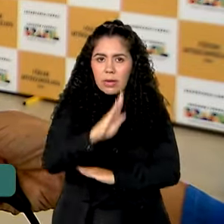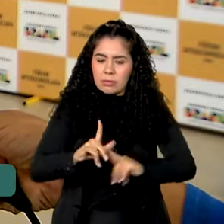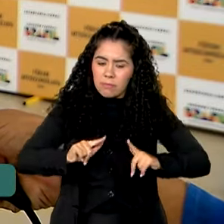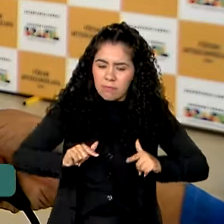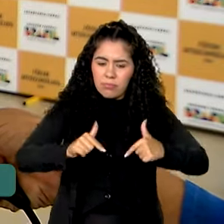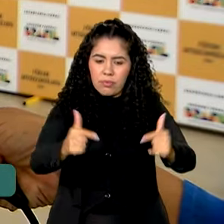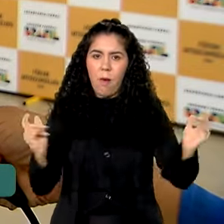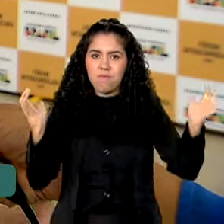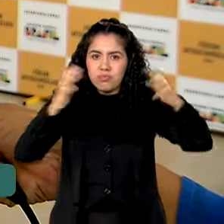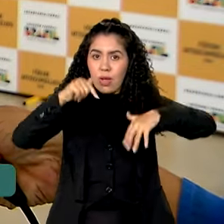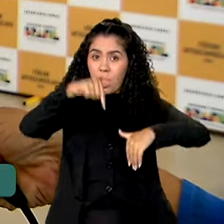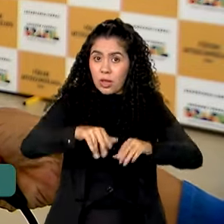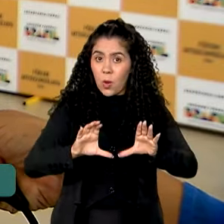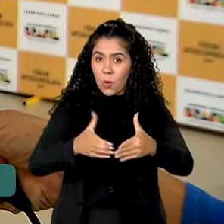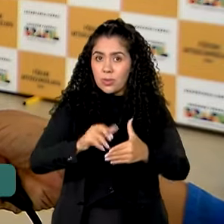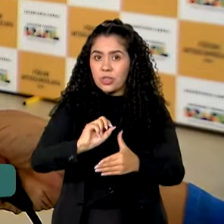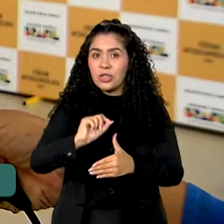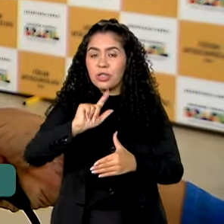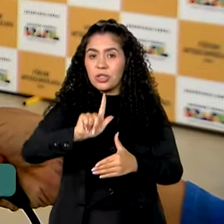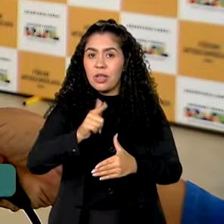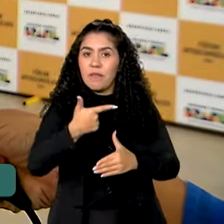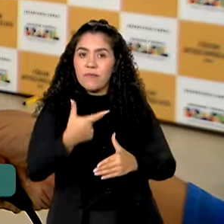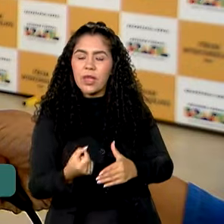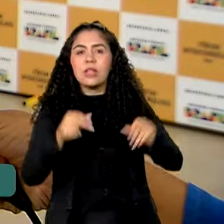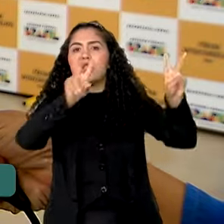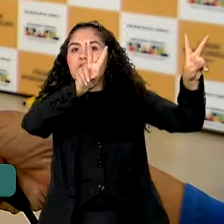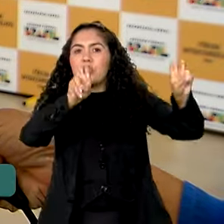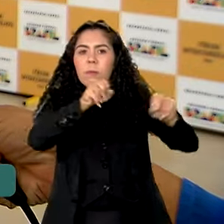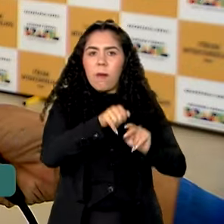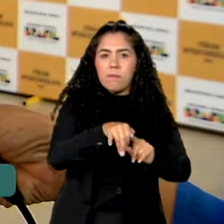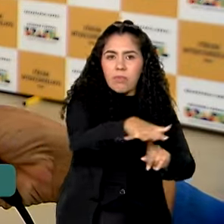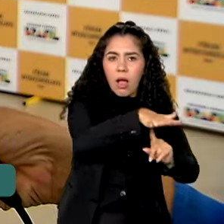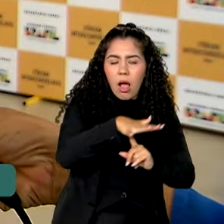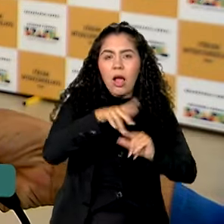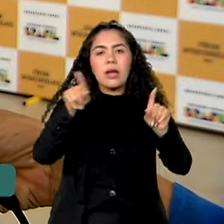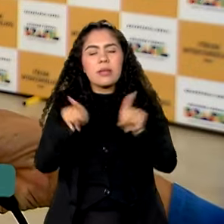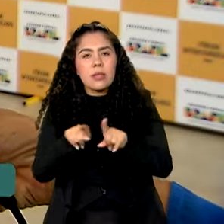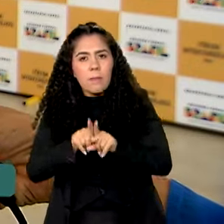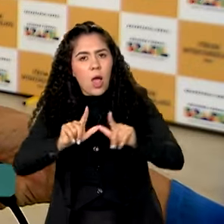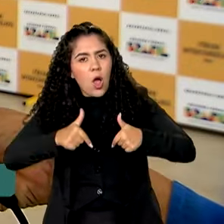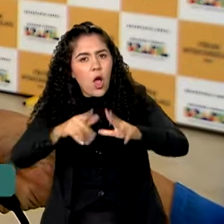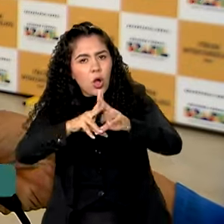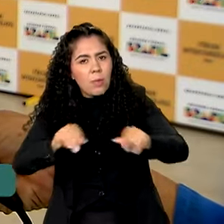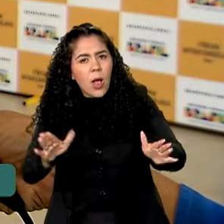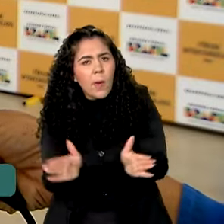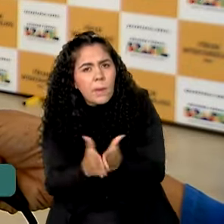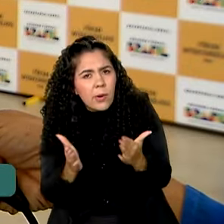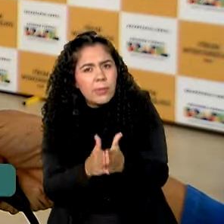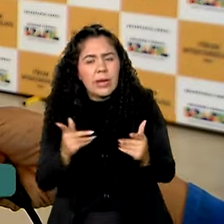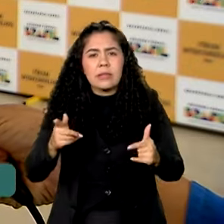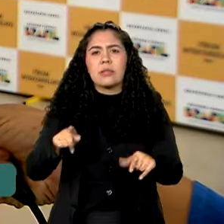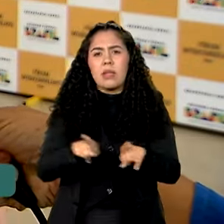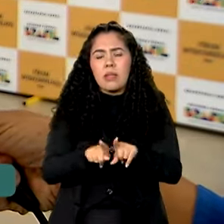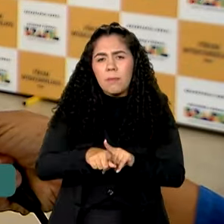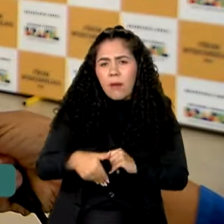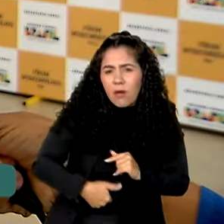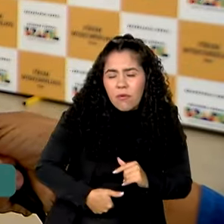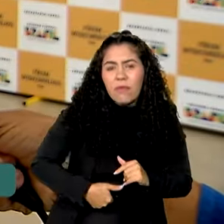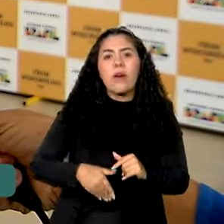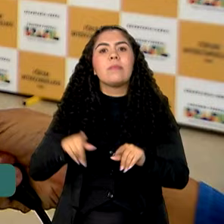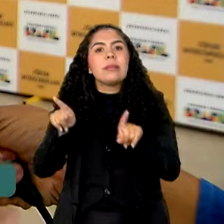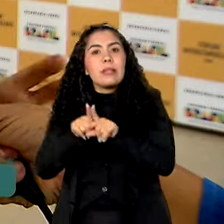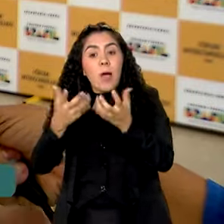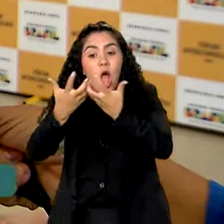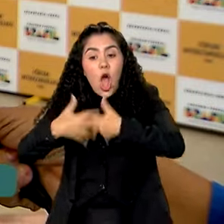encontro do G20, que é a questão ambiental, o combate à pobreza e às desigualdades e à governança global. Temos muito o que